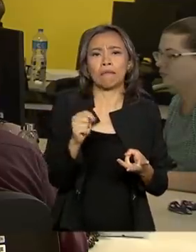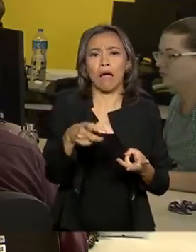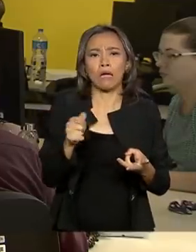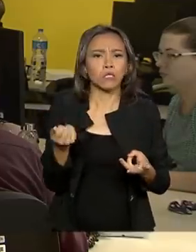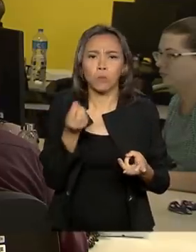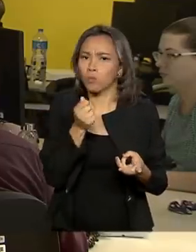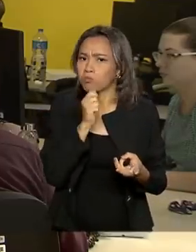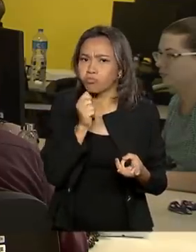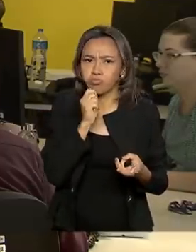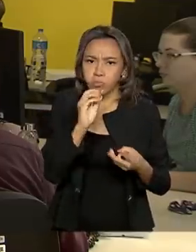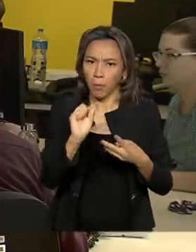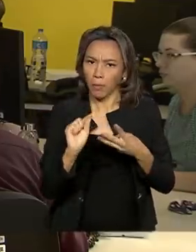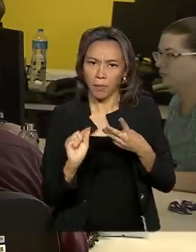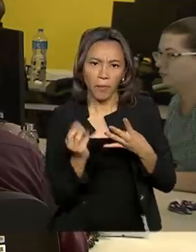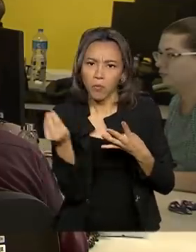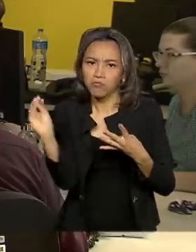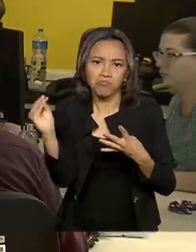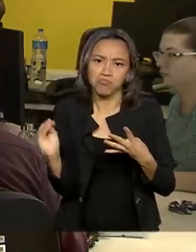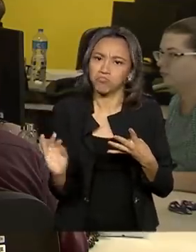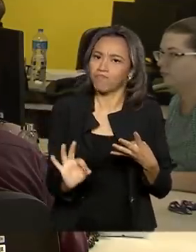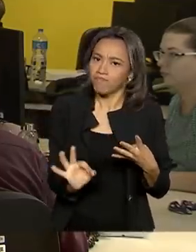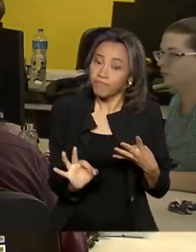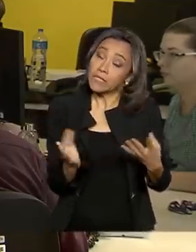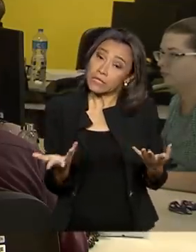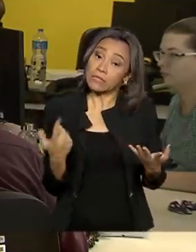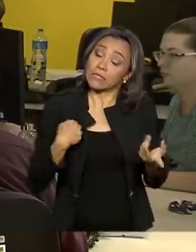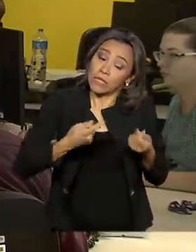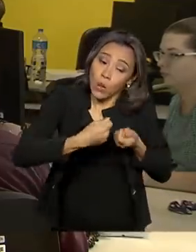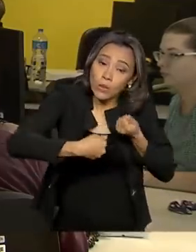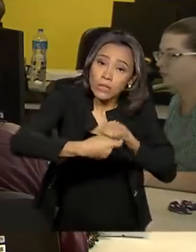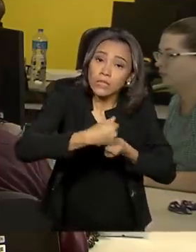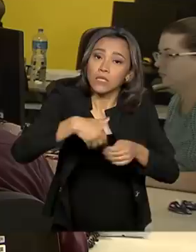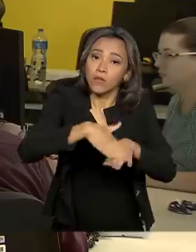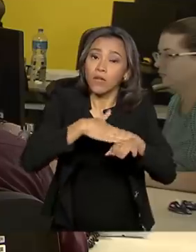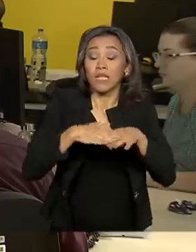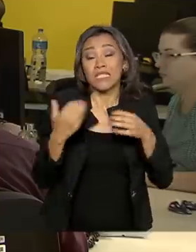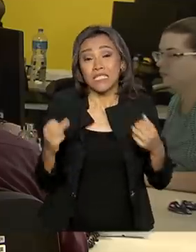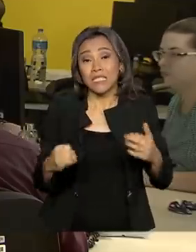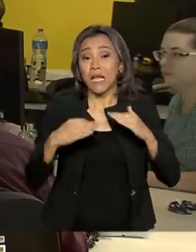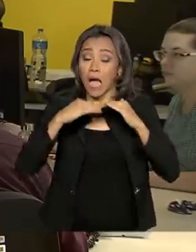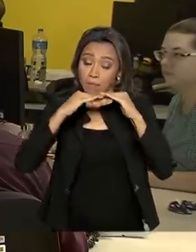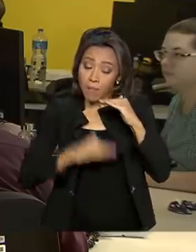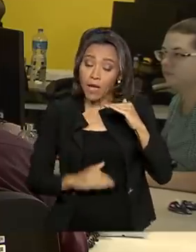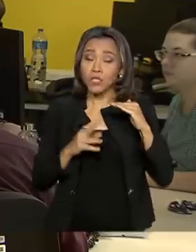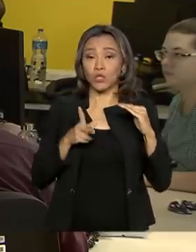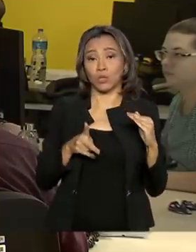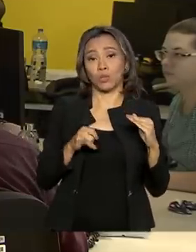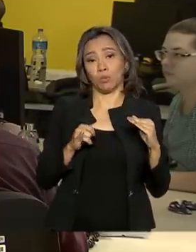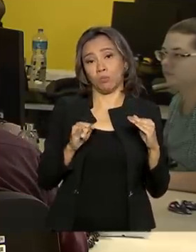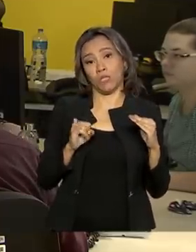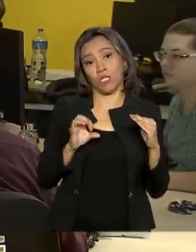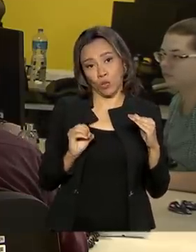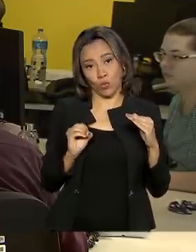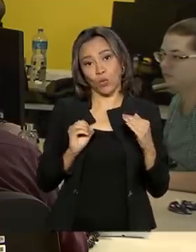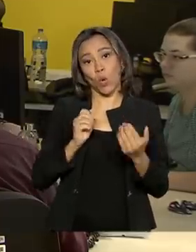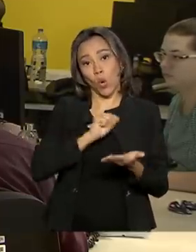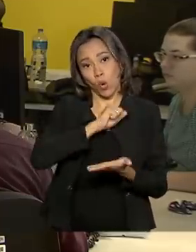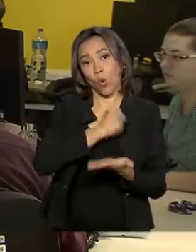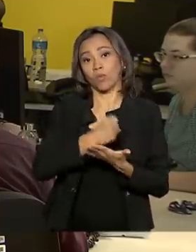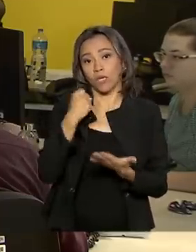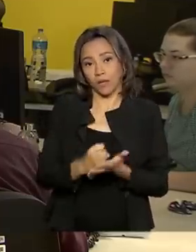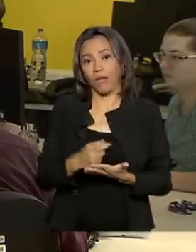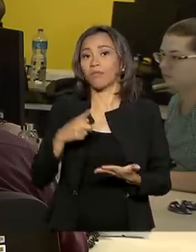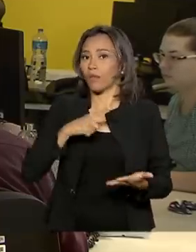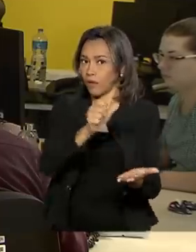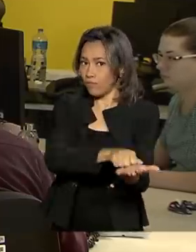ser negociado entre caminhoneiros e embarcadores. Quem contratar abaixo do piso mínimo, fica sujeito a multa, que pode passar de